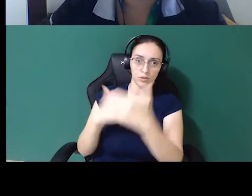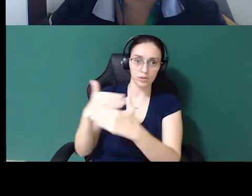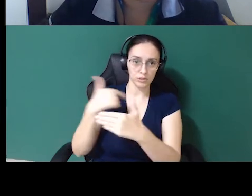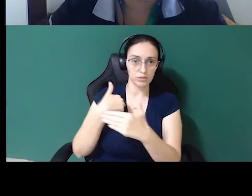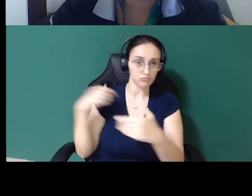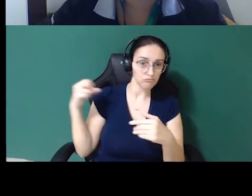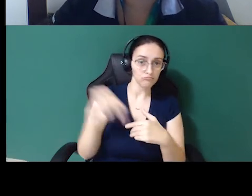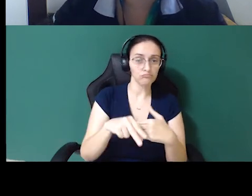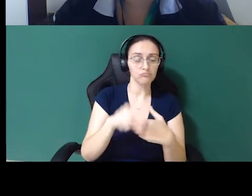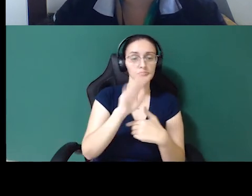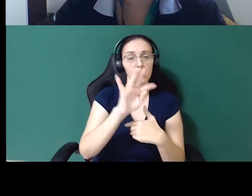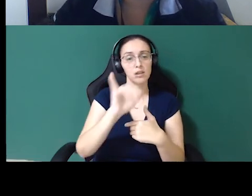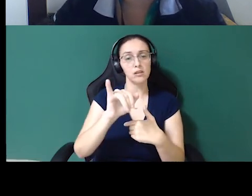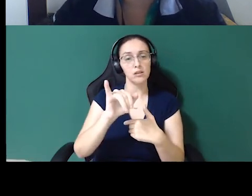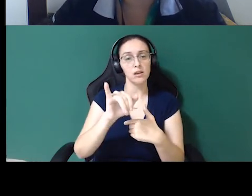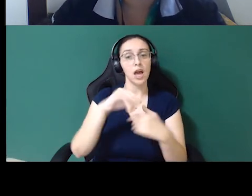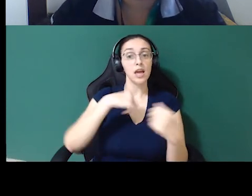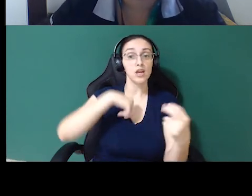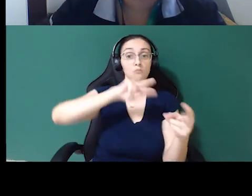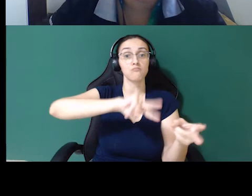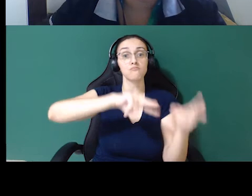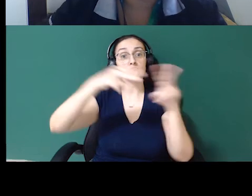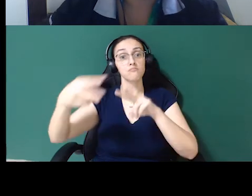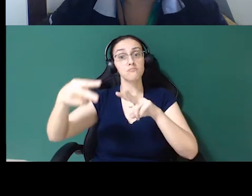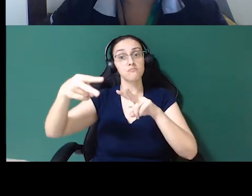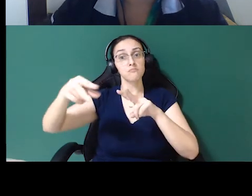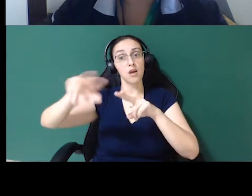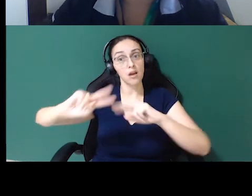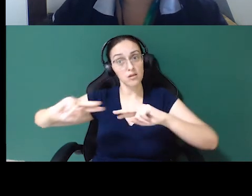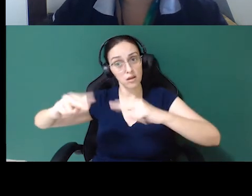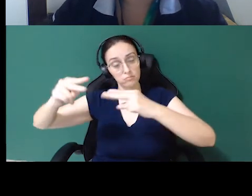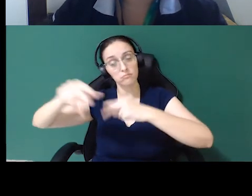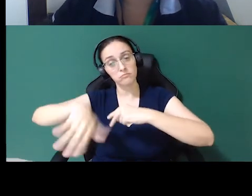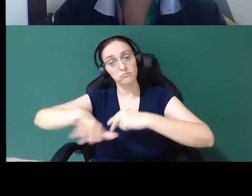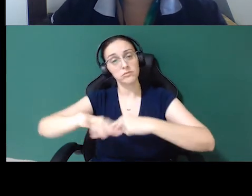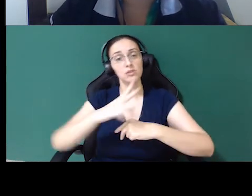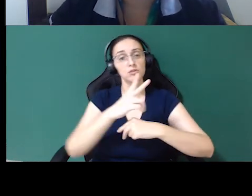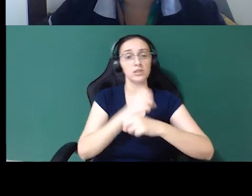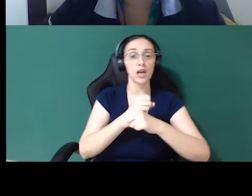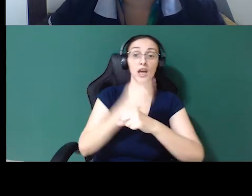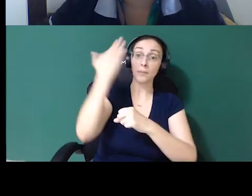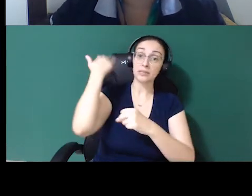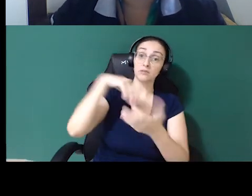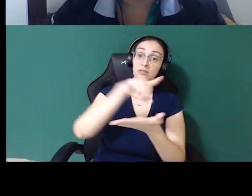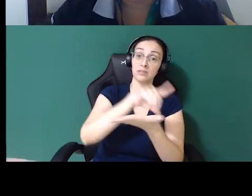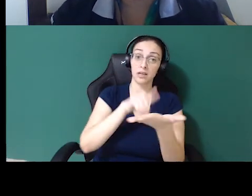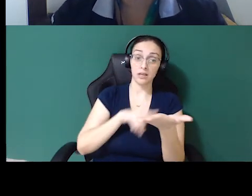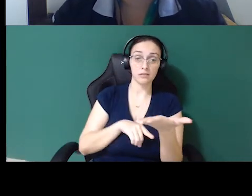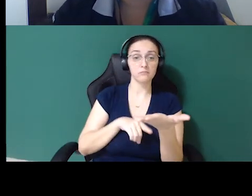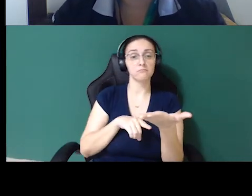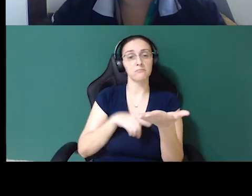ingressei na TI, eu estou em transição de carreira há dois anos, e eu vim da área de design, de design